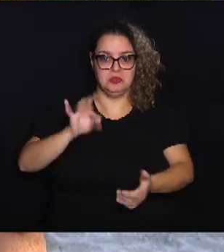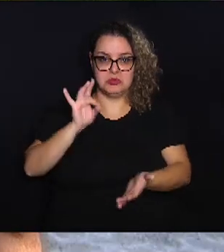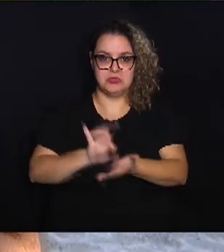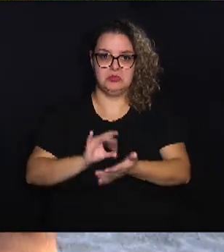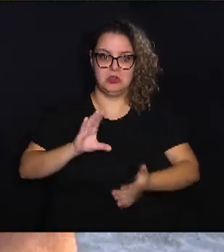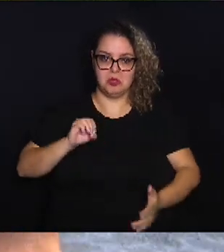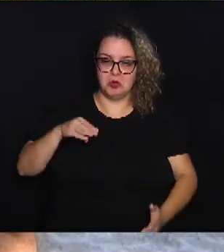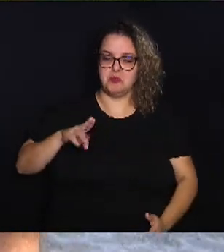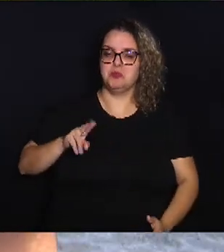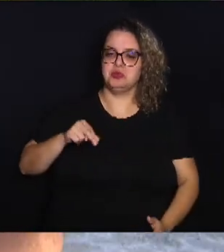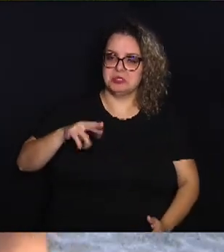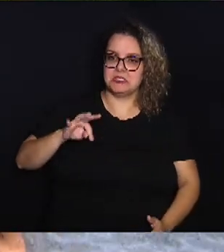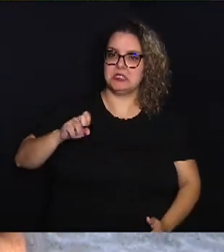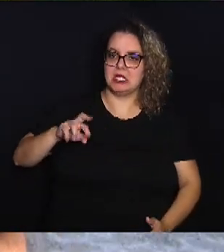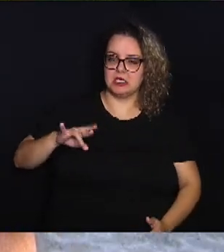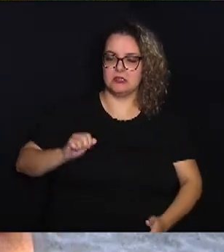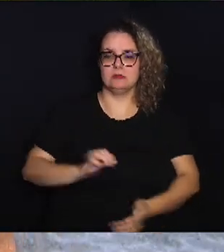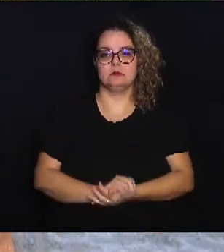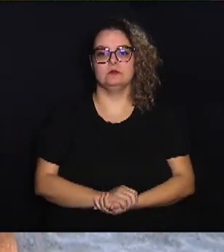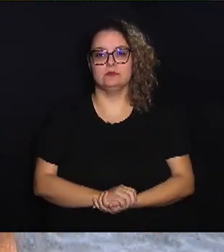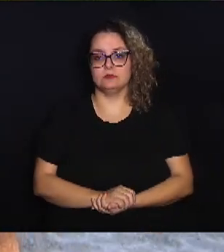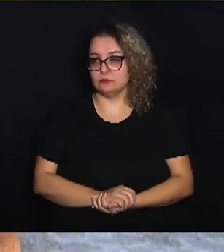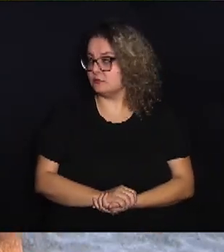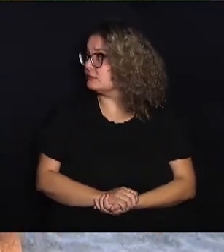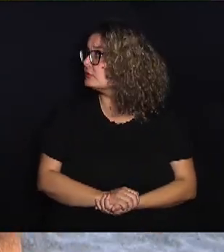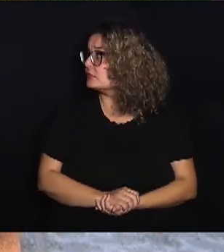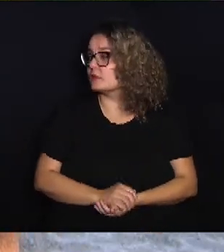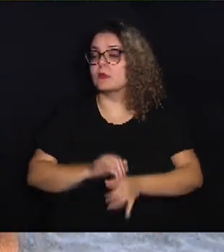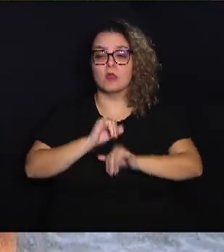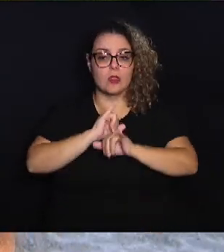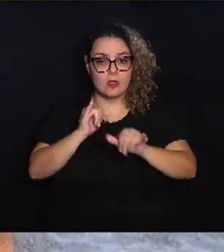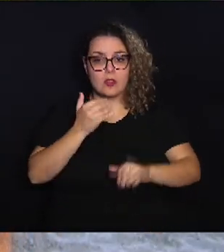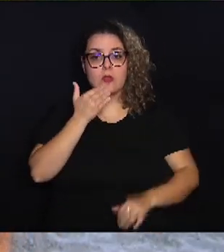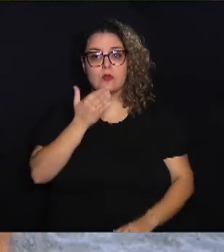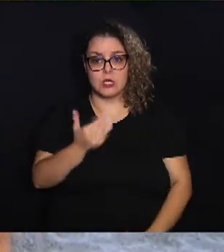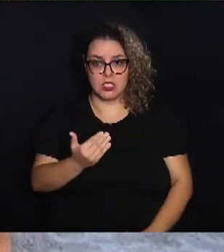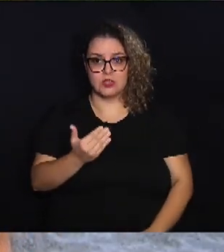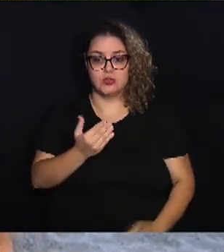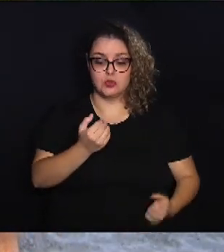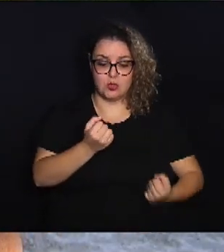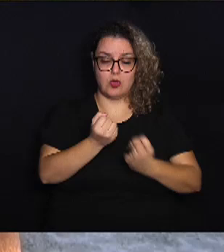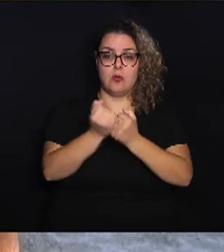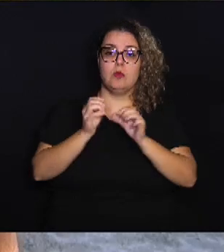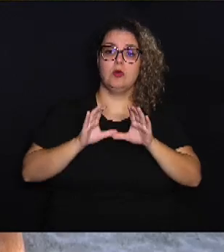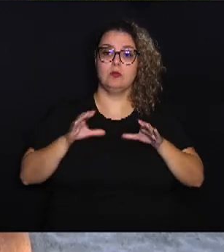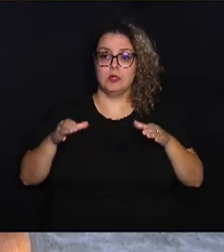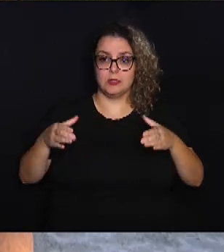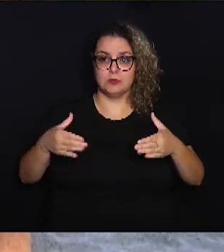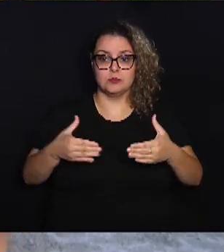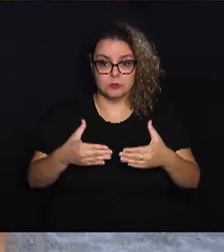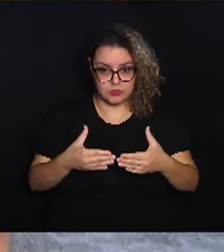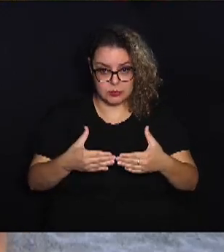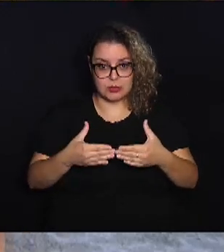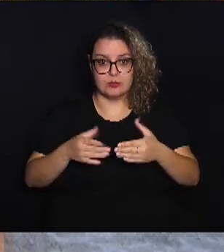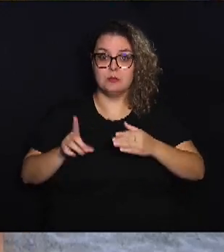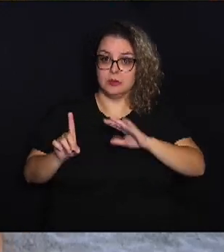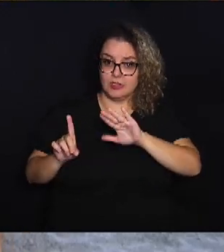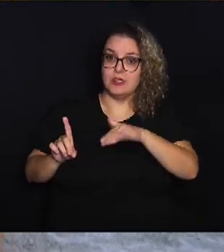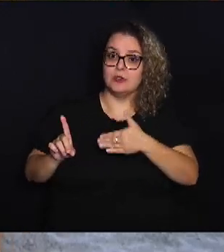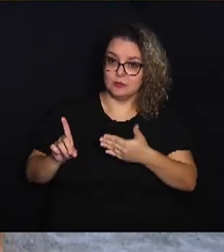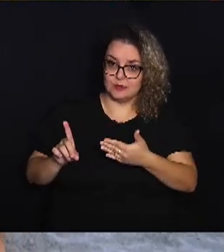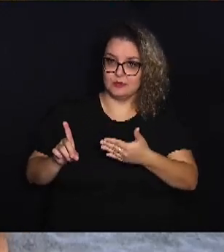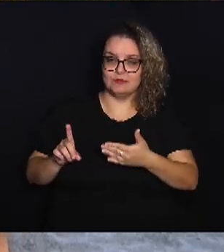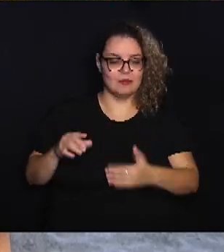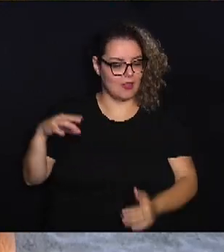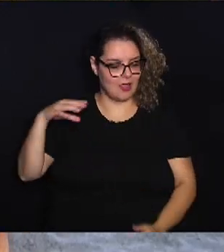Quando nós anunciamos e solicitamos o apoio da comunidade para esta homenagem, eles